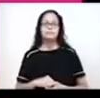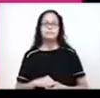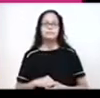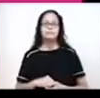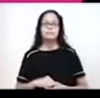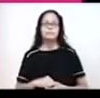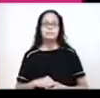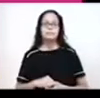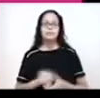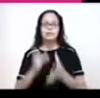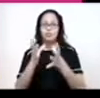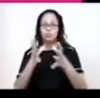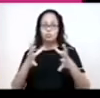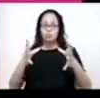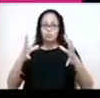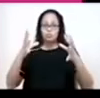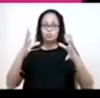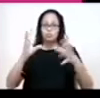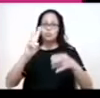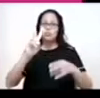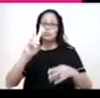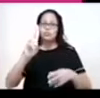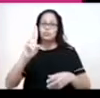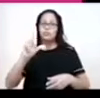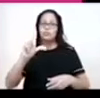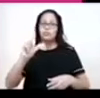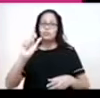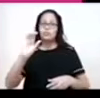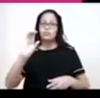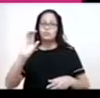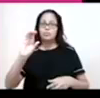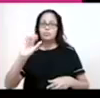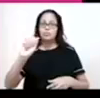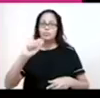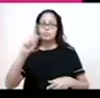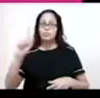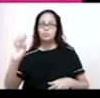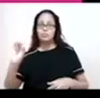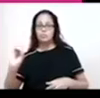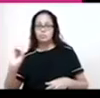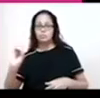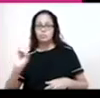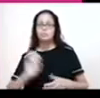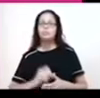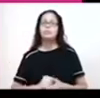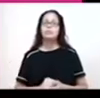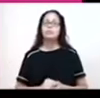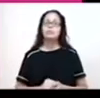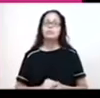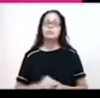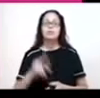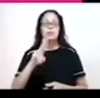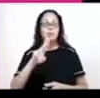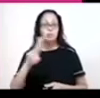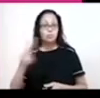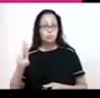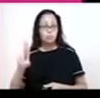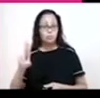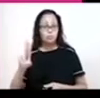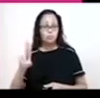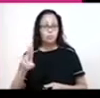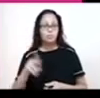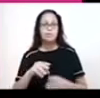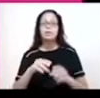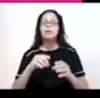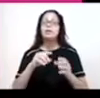uma atividade vulcânica, vulcões aqui no México. Essa região tem uma presença forte de atividade vulcânica. Aqui tem o nome dos vulcões. Esse